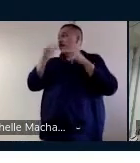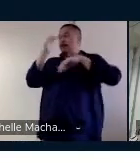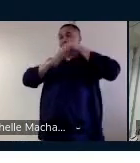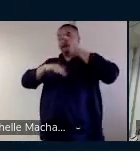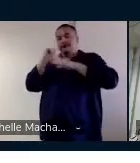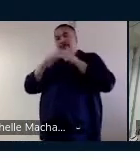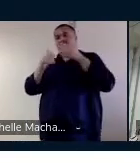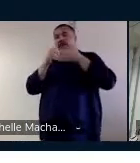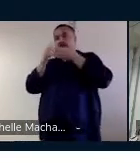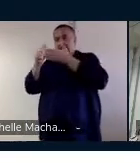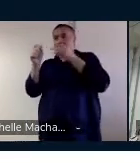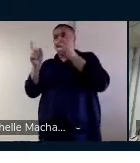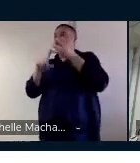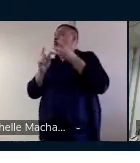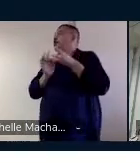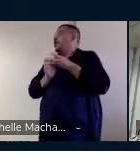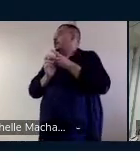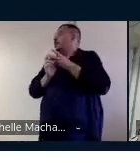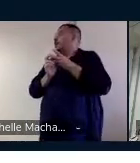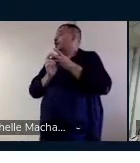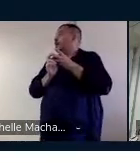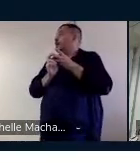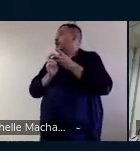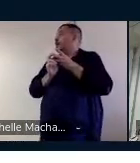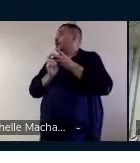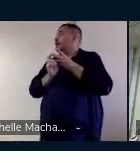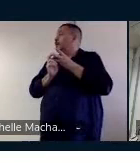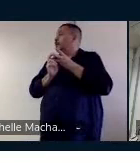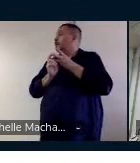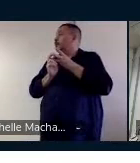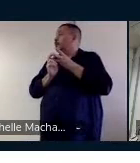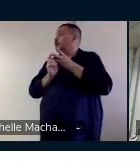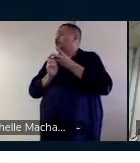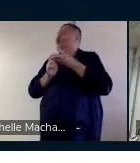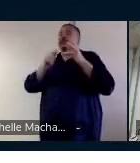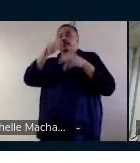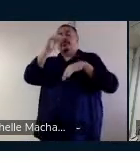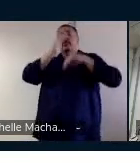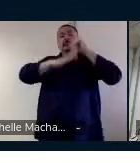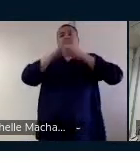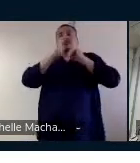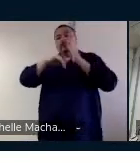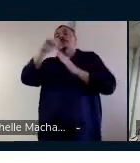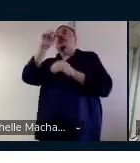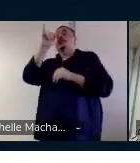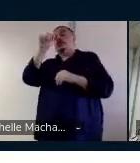A modelagem é quando o professor... Prática viada aí? Prática independente.